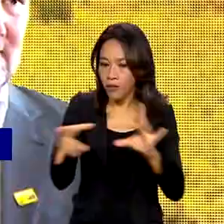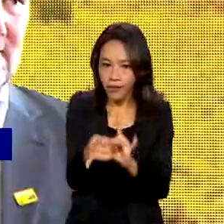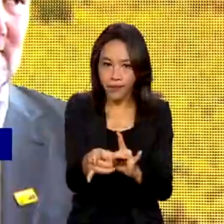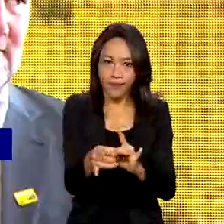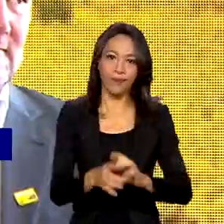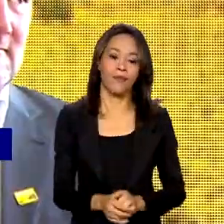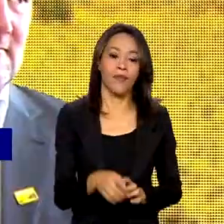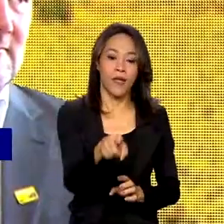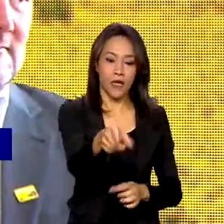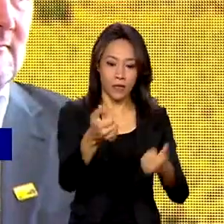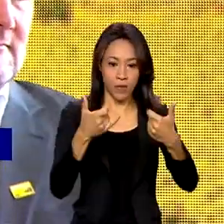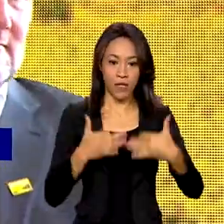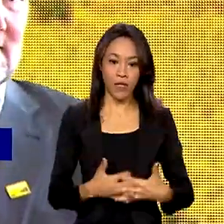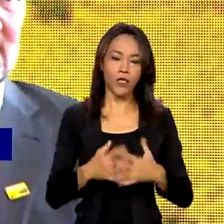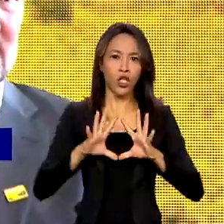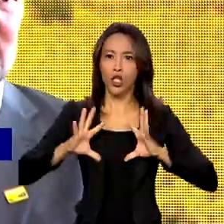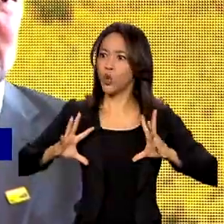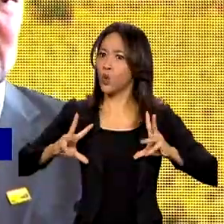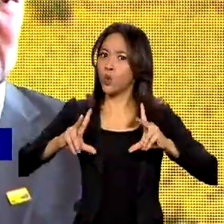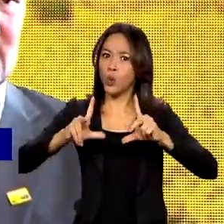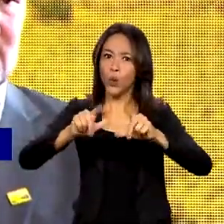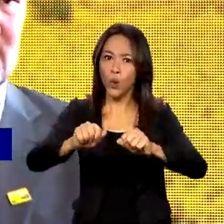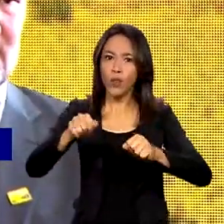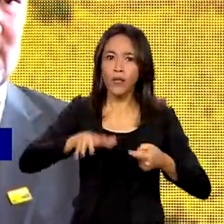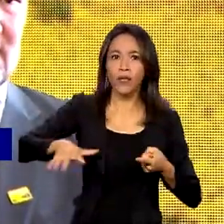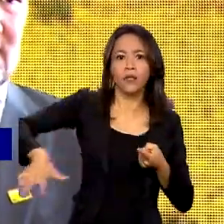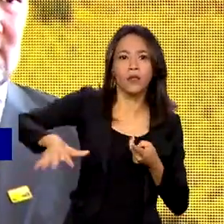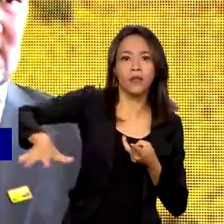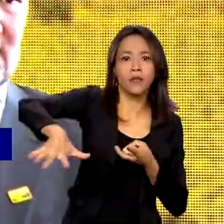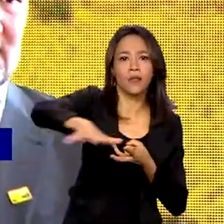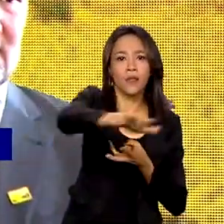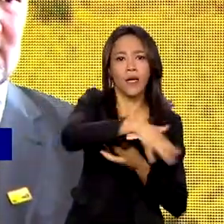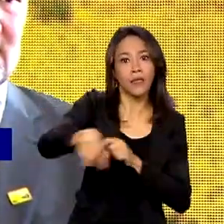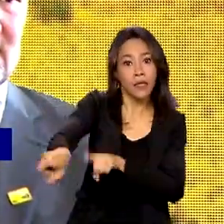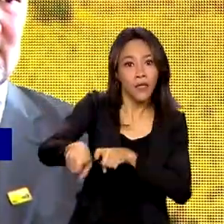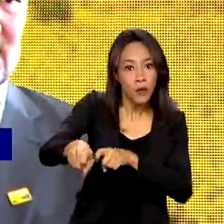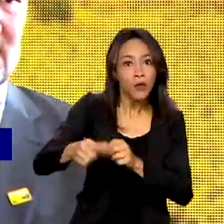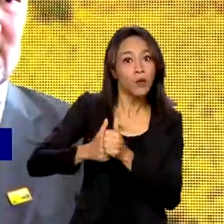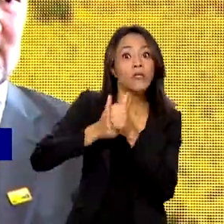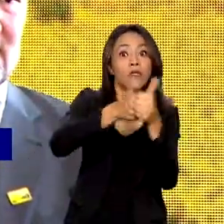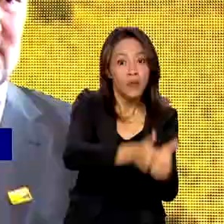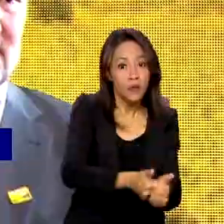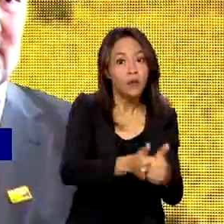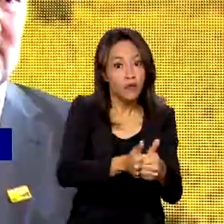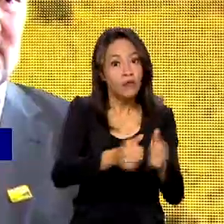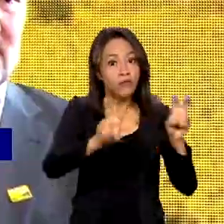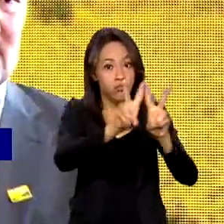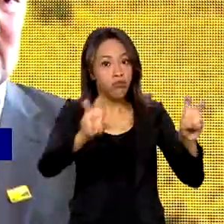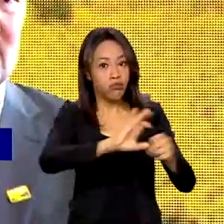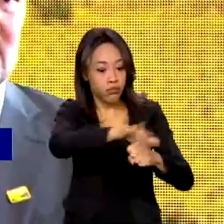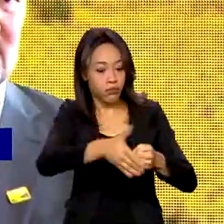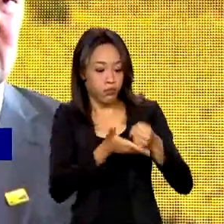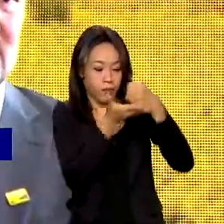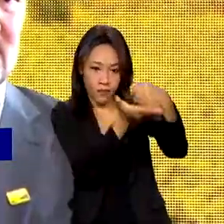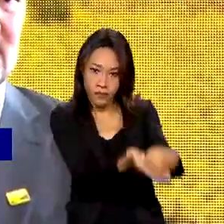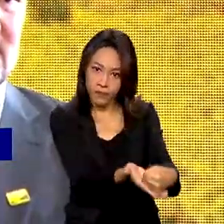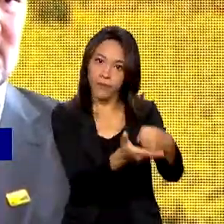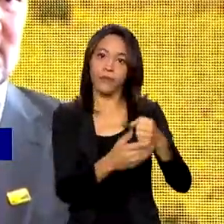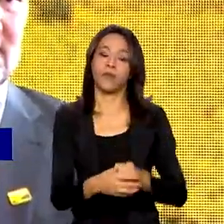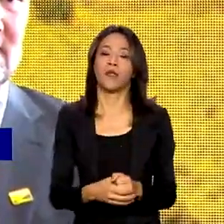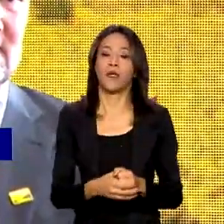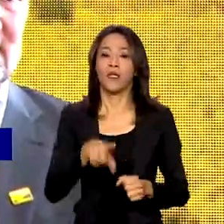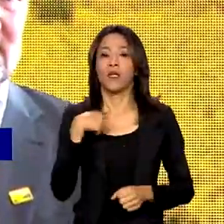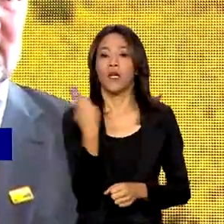agrícola nessa mesma direção. Vai ser muito importante, presidente, que a nossa produção se adeque